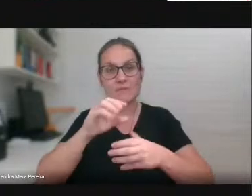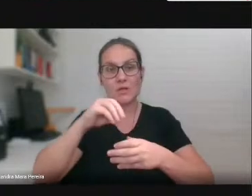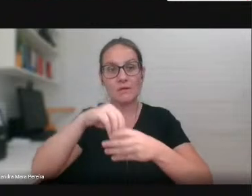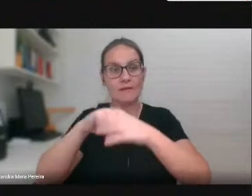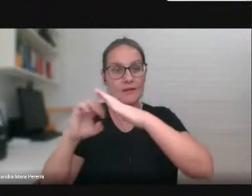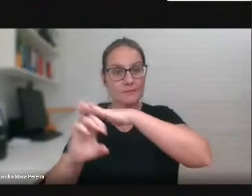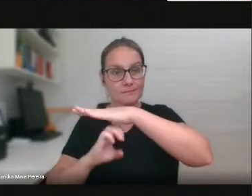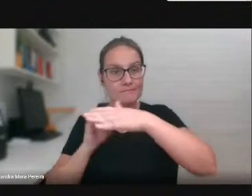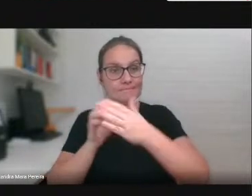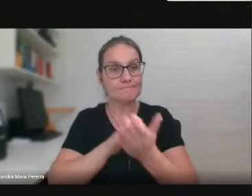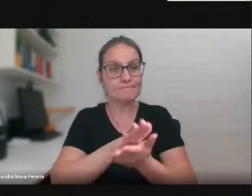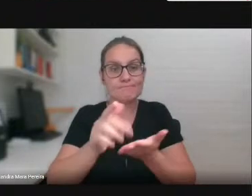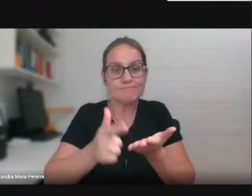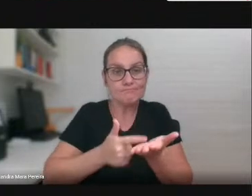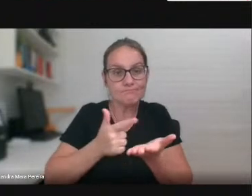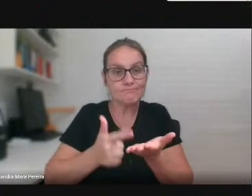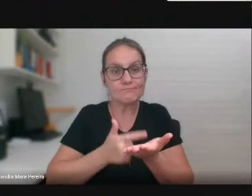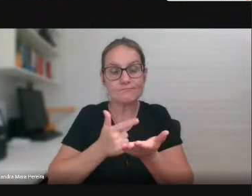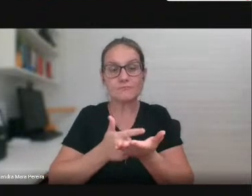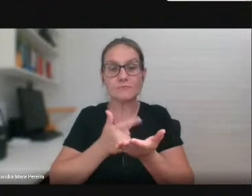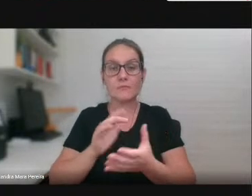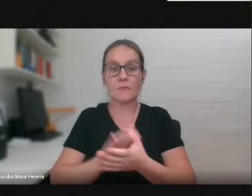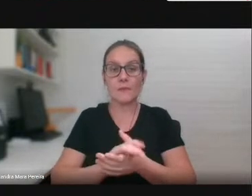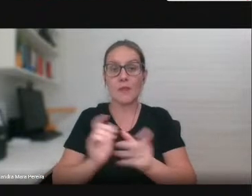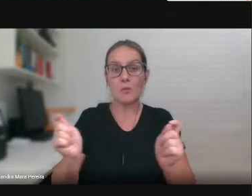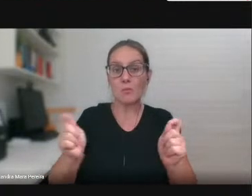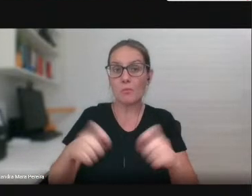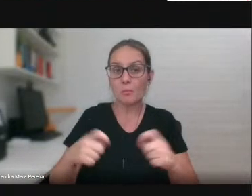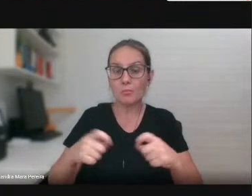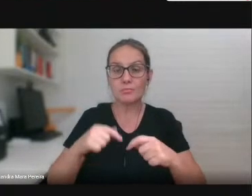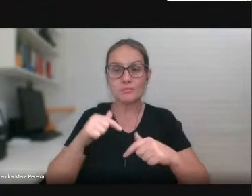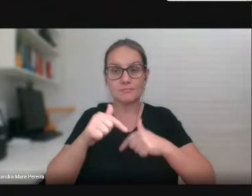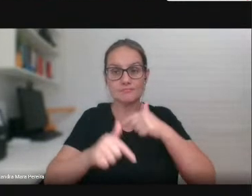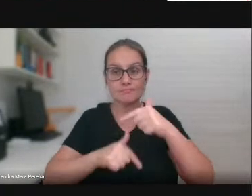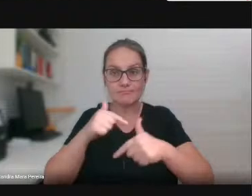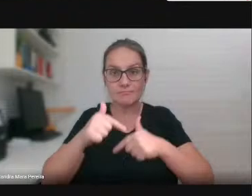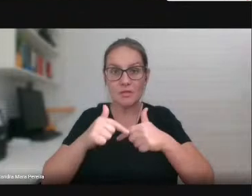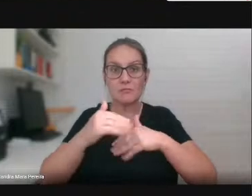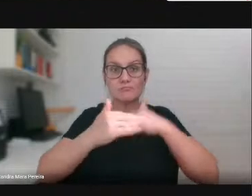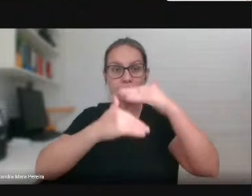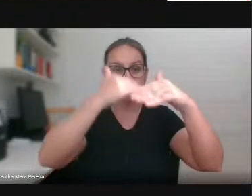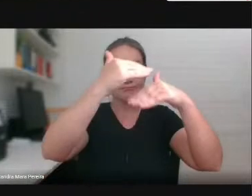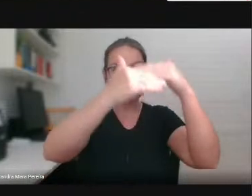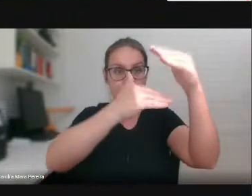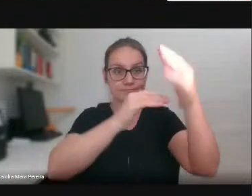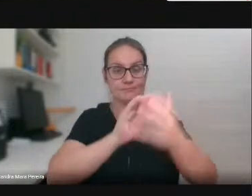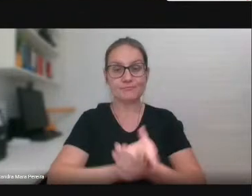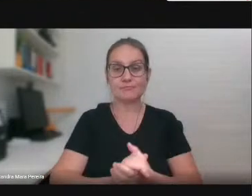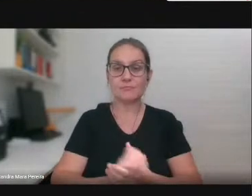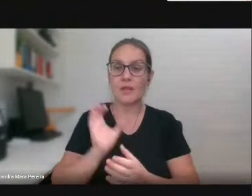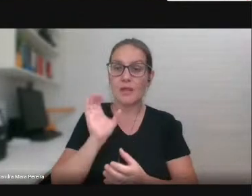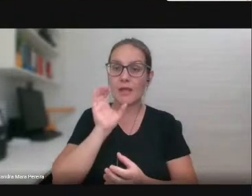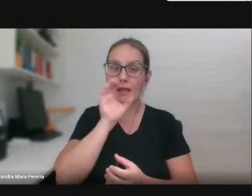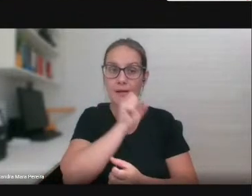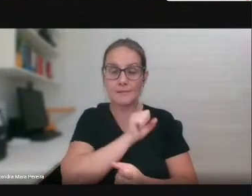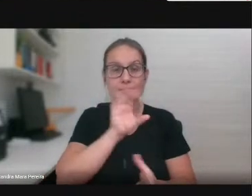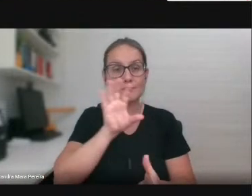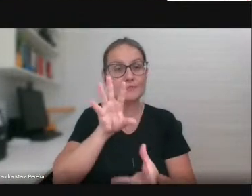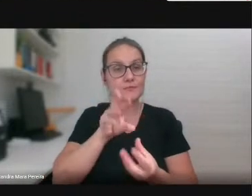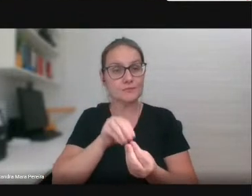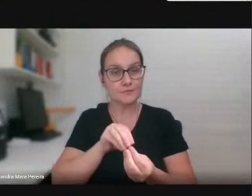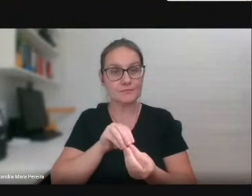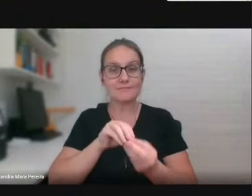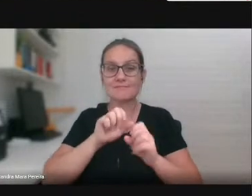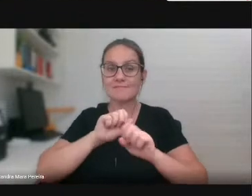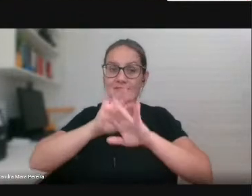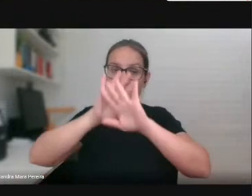Dinara, enfim, que possibilitou esse trabalho ser desenvolvido. Rapidamente, obviamente, é